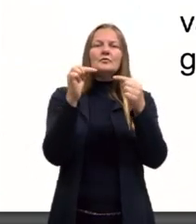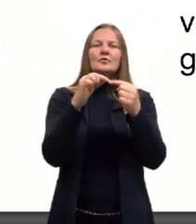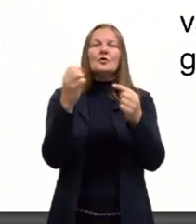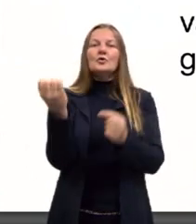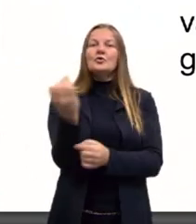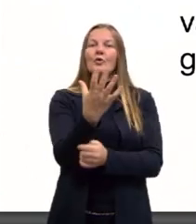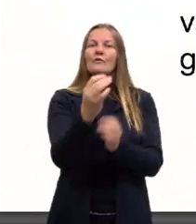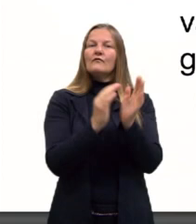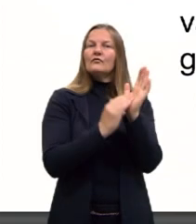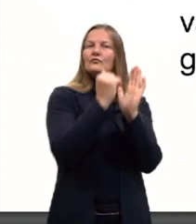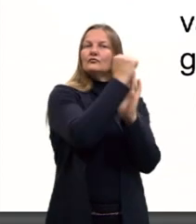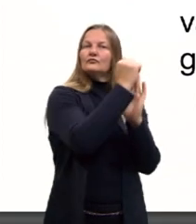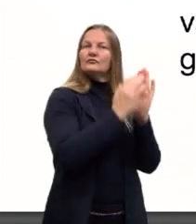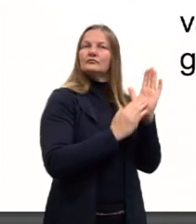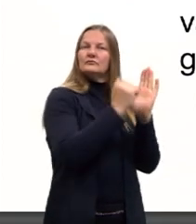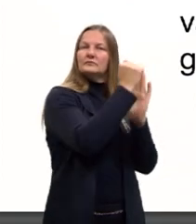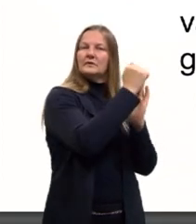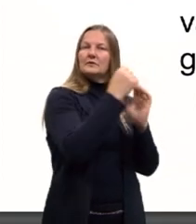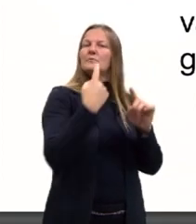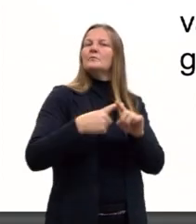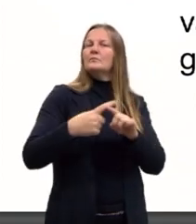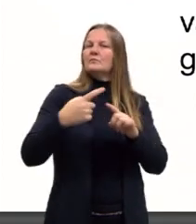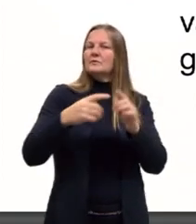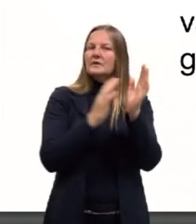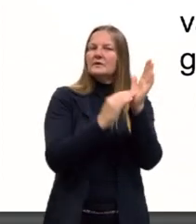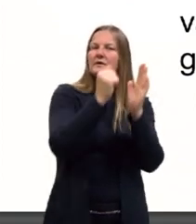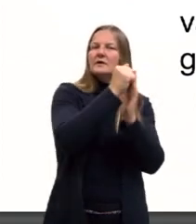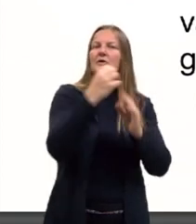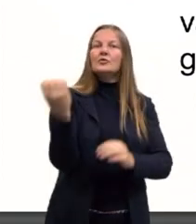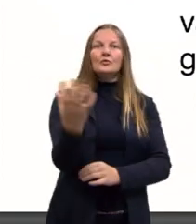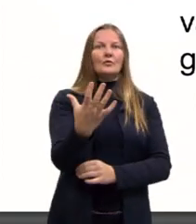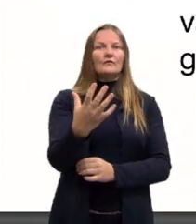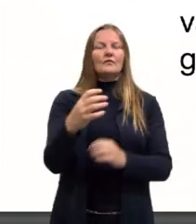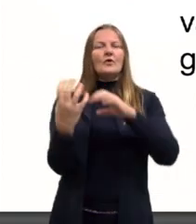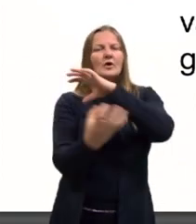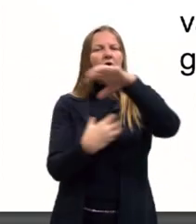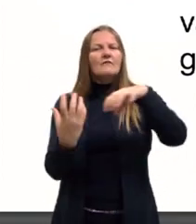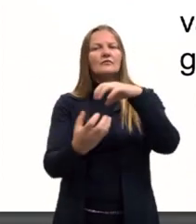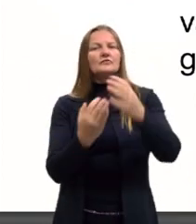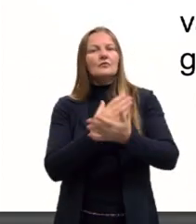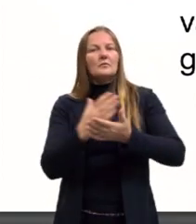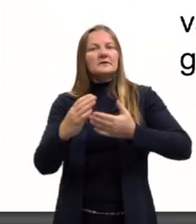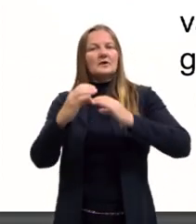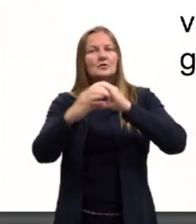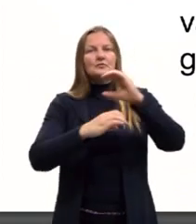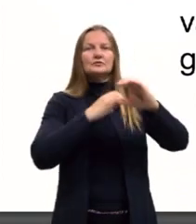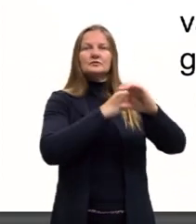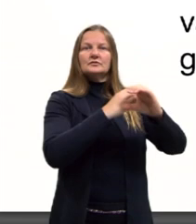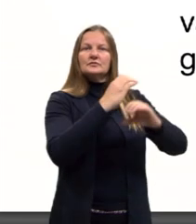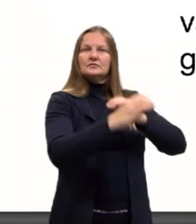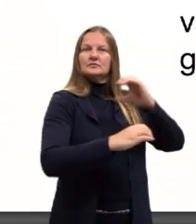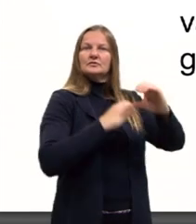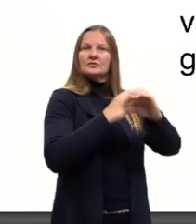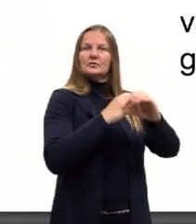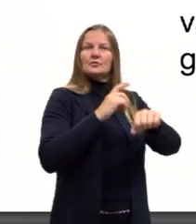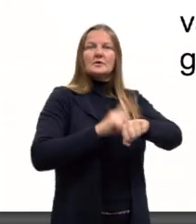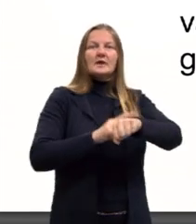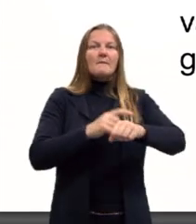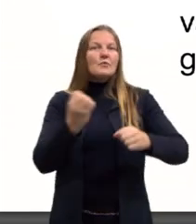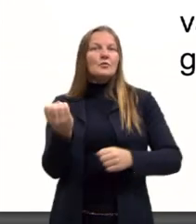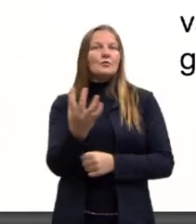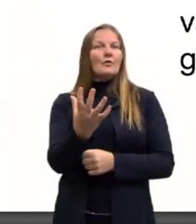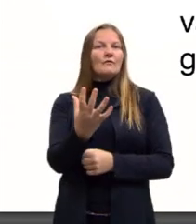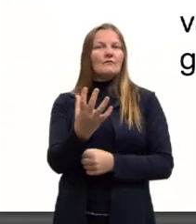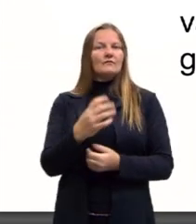calendário. Por quê? Essa visão de que a Revolução inicia um novo ciclo, um novo tempo. Então, esse